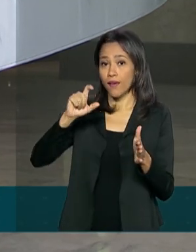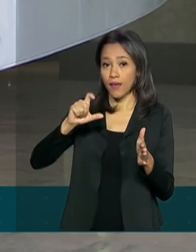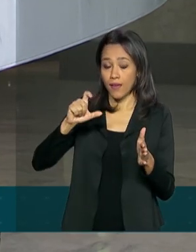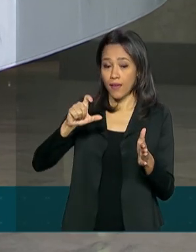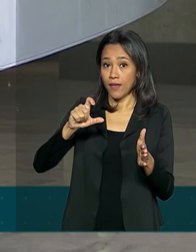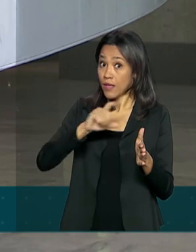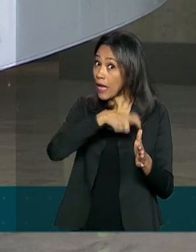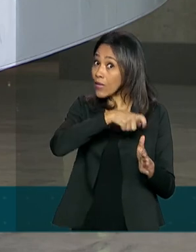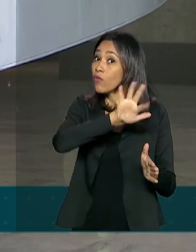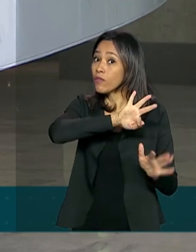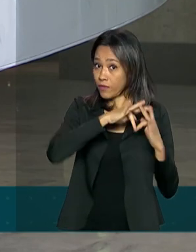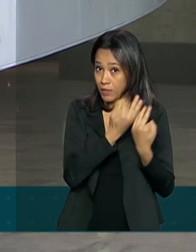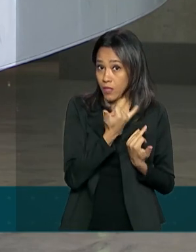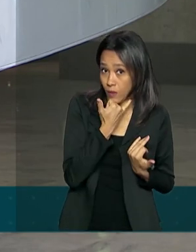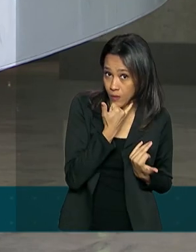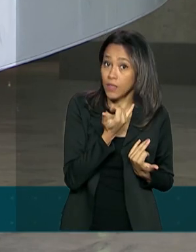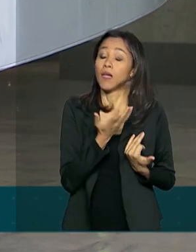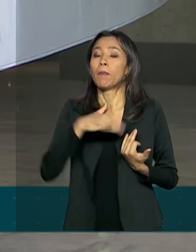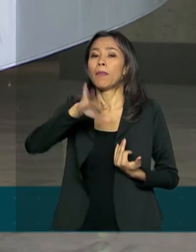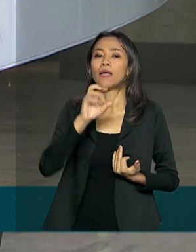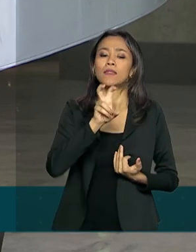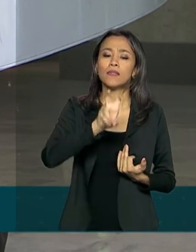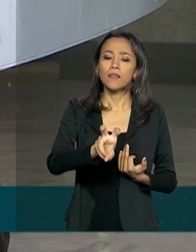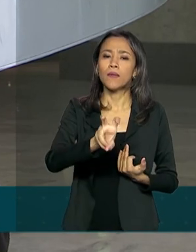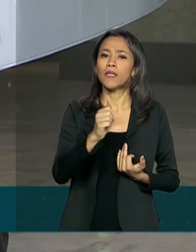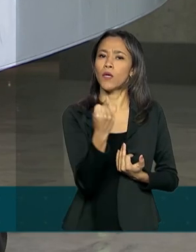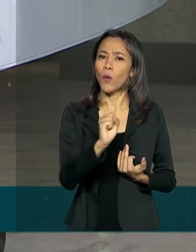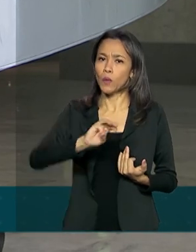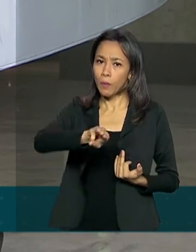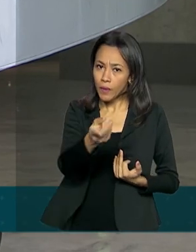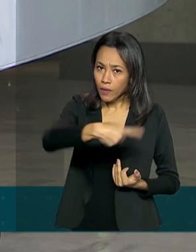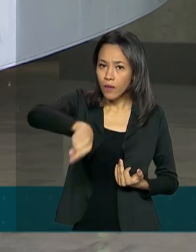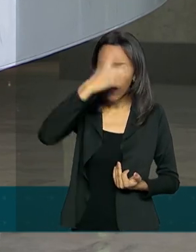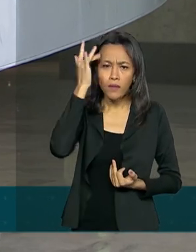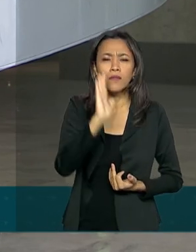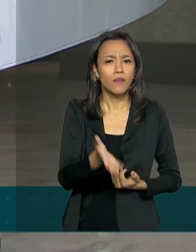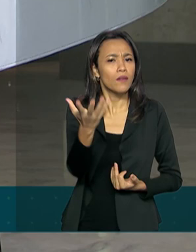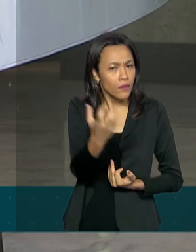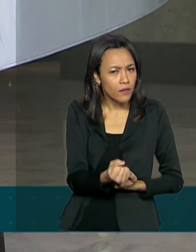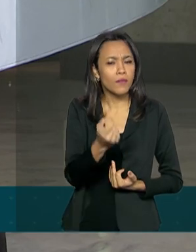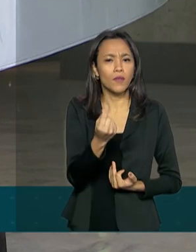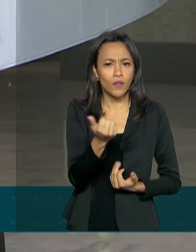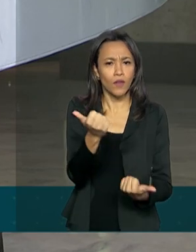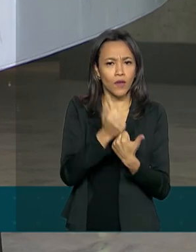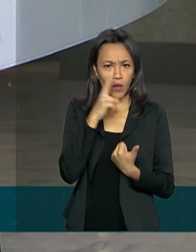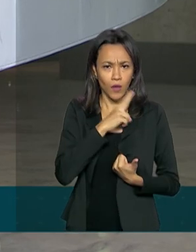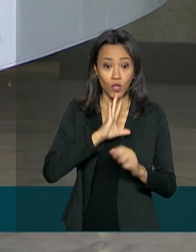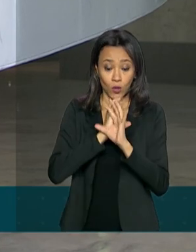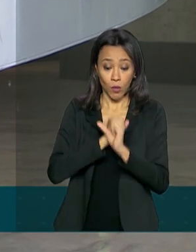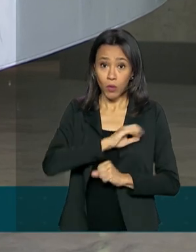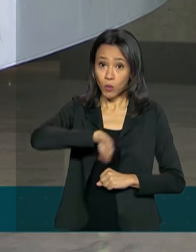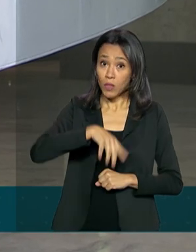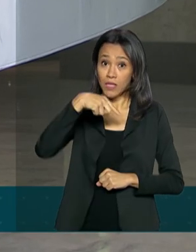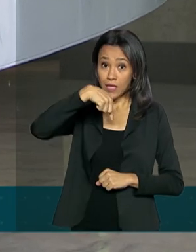Desculpa, mais de 58 milhões de pessoas já receberam auxílio emergencial, totalizando 76